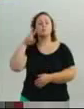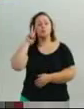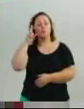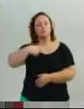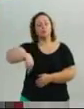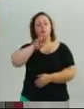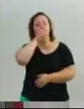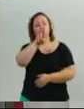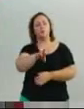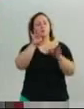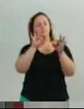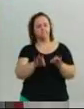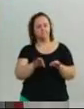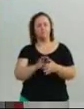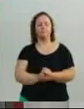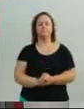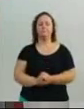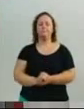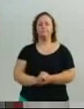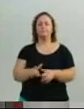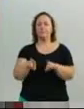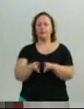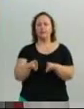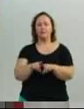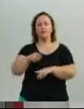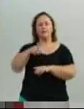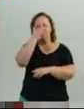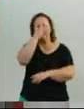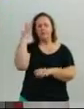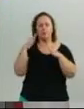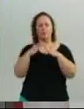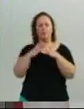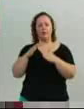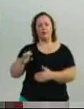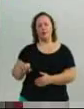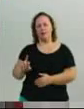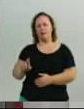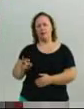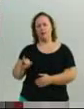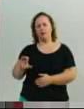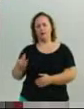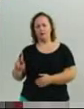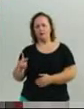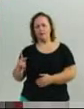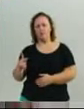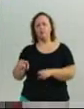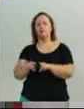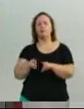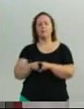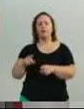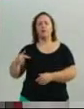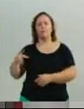E também dizer que os moradores da Elixir Maia, Paulo Zingo, meu amigo Wanderlei e Paulo Zingo, filho,